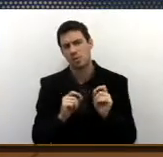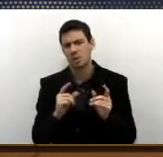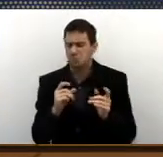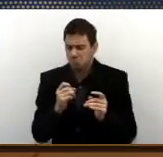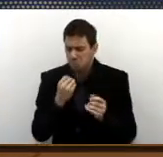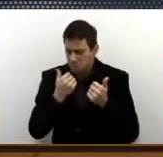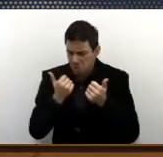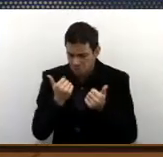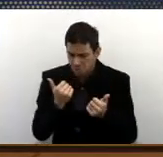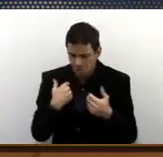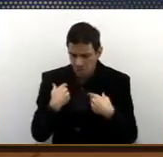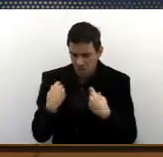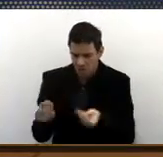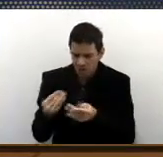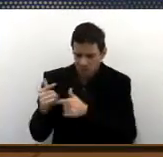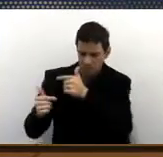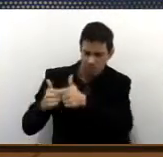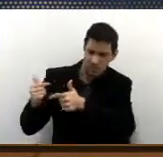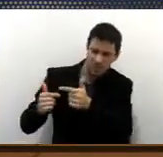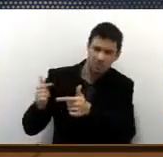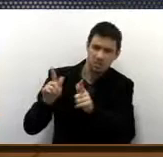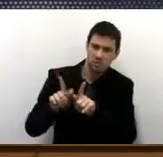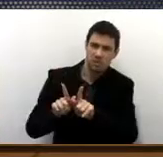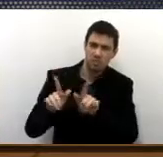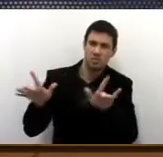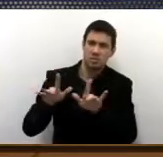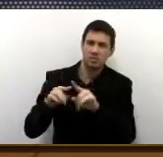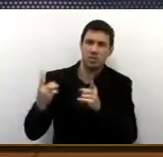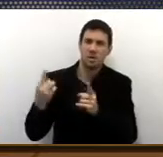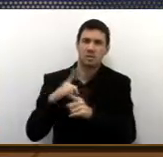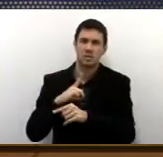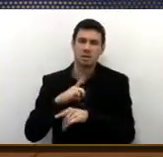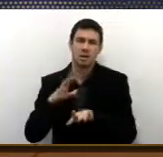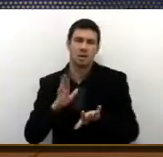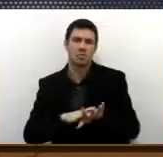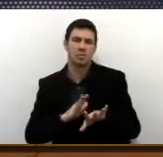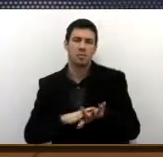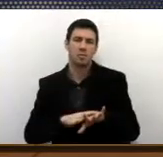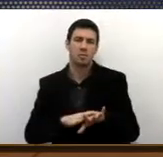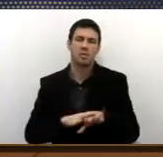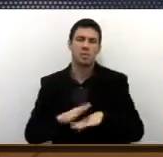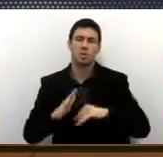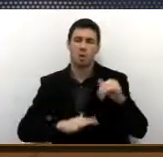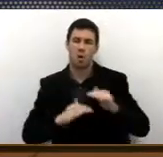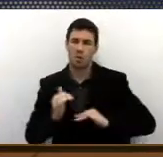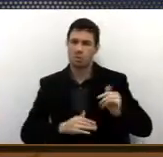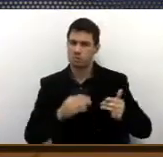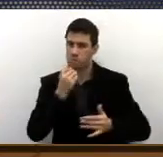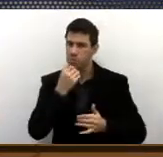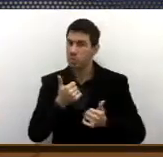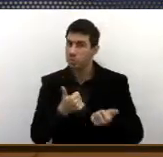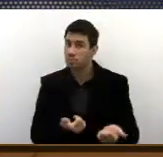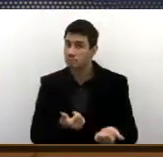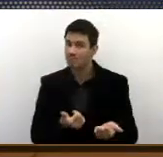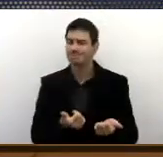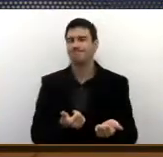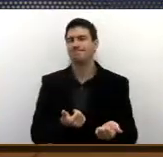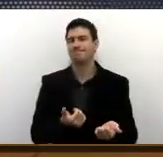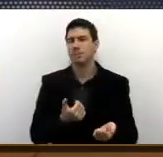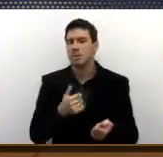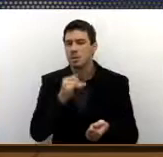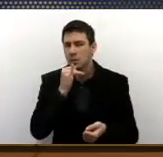tudo bem, você quer que a gente empregue os guarulhenses, mas existe a mão de obra qualificada? Existe, por exemplo, se vocês